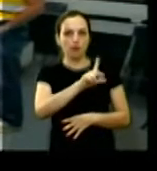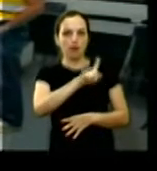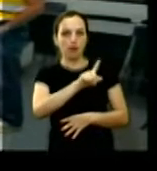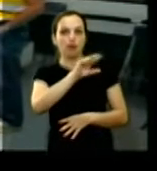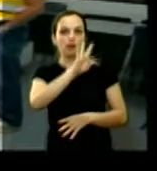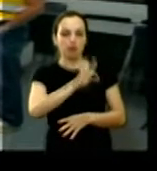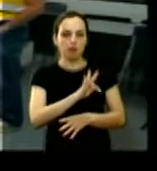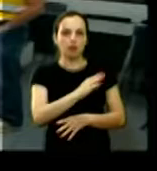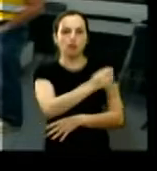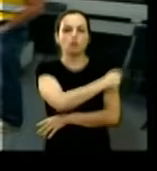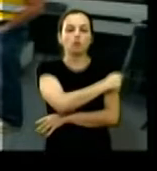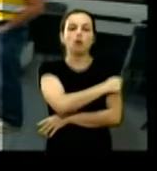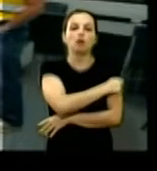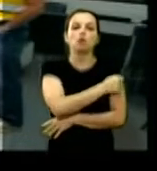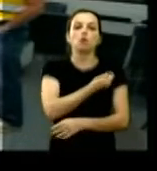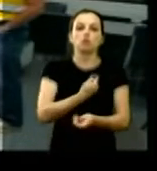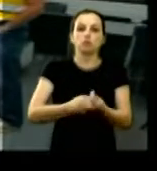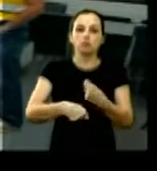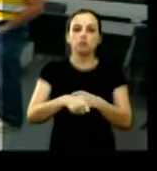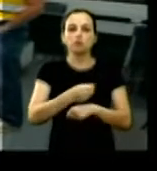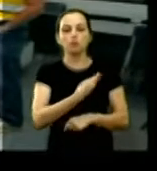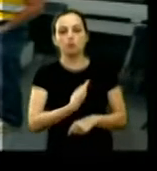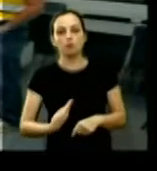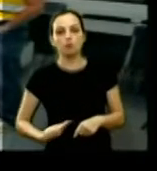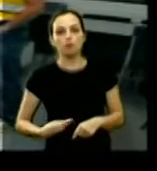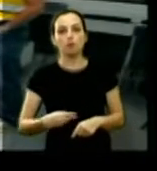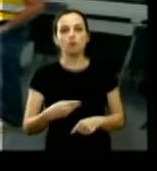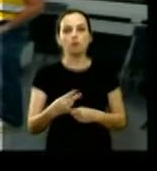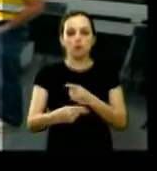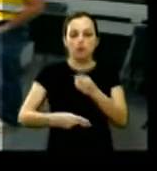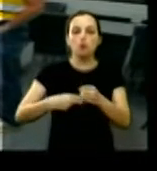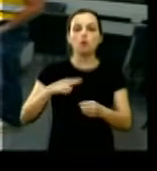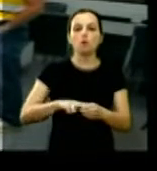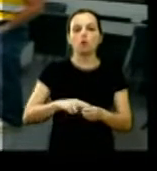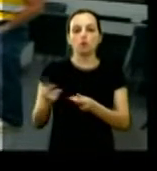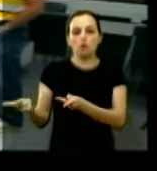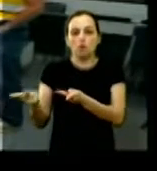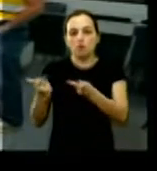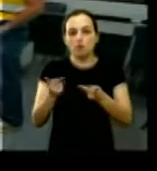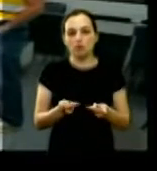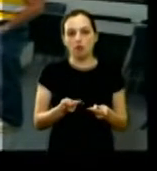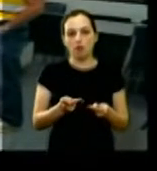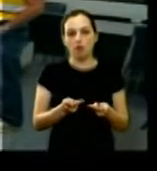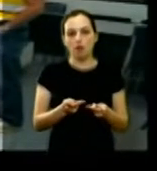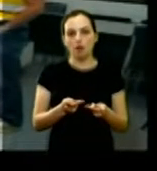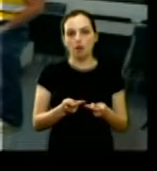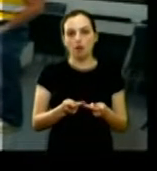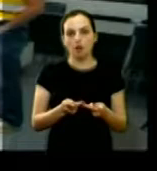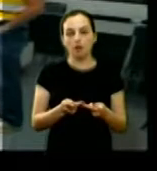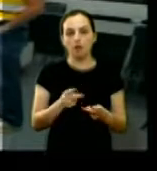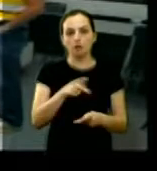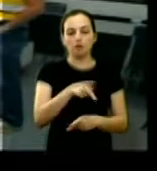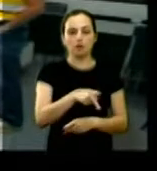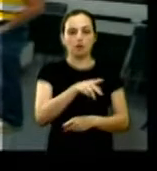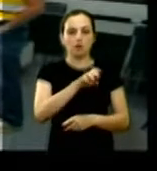alunos da administração pública da Unesp eles vieram nos convidar para o pessoal o PET lá que eles desenvolvem